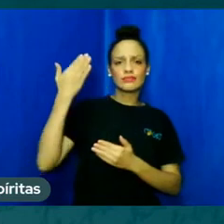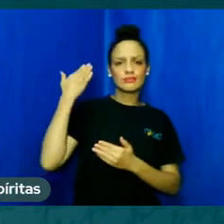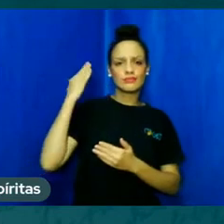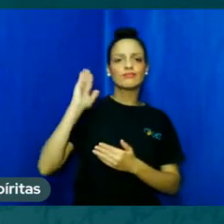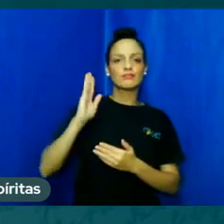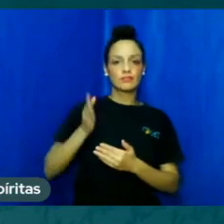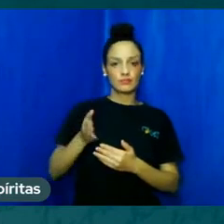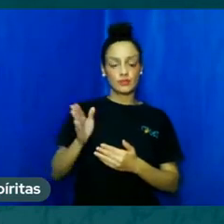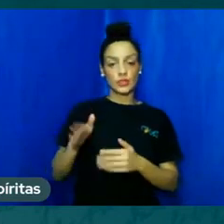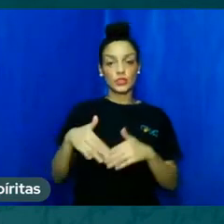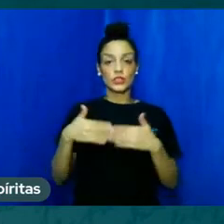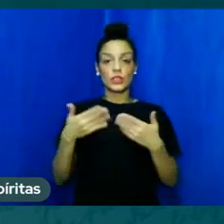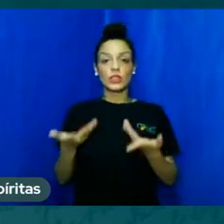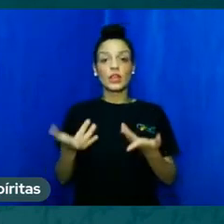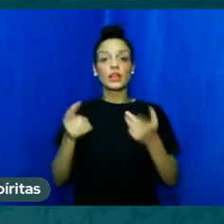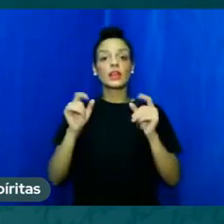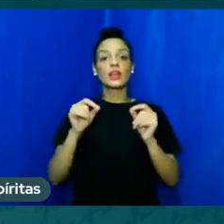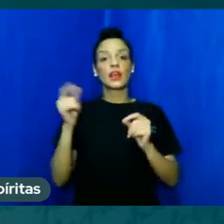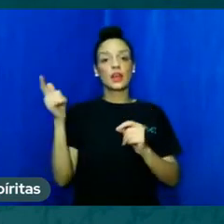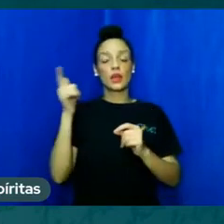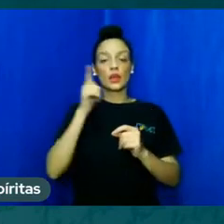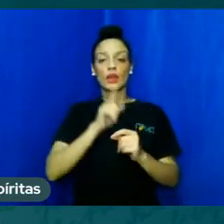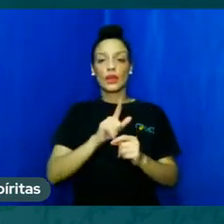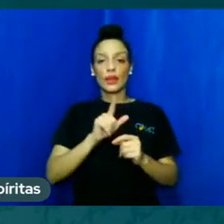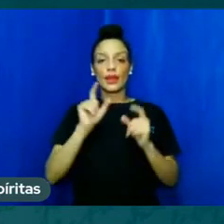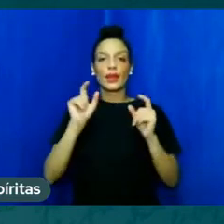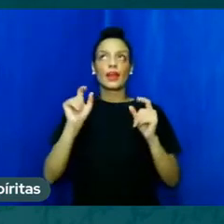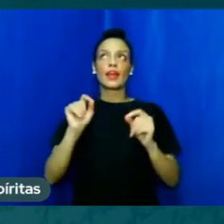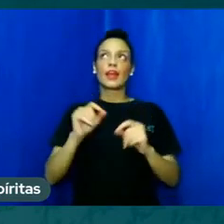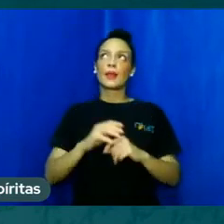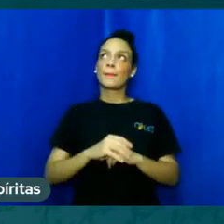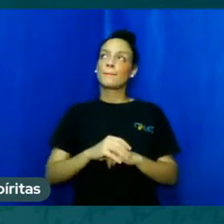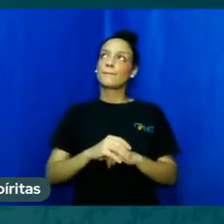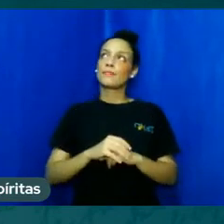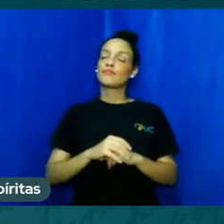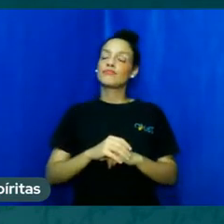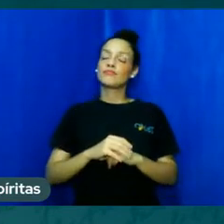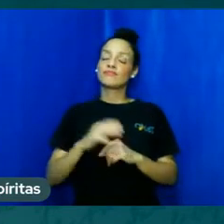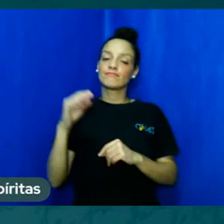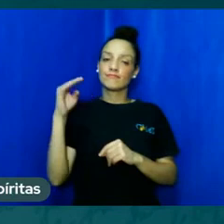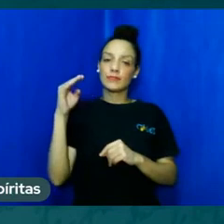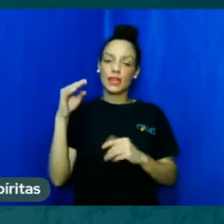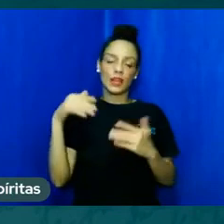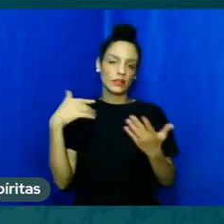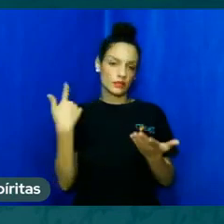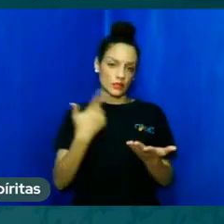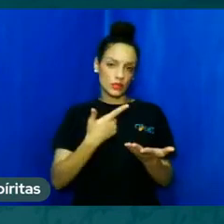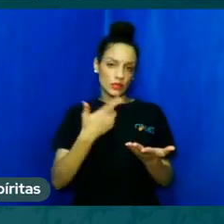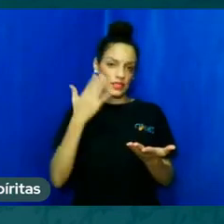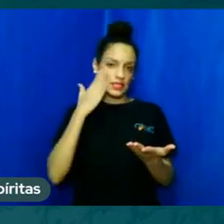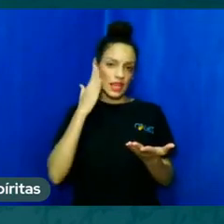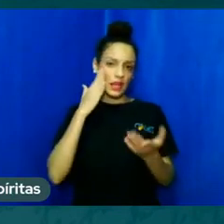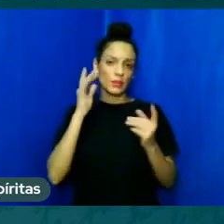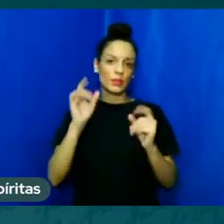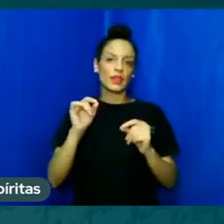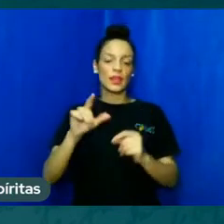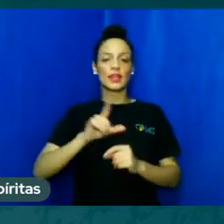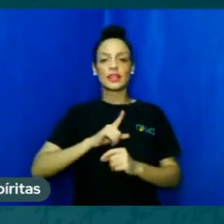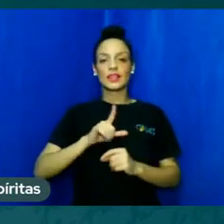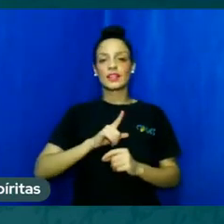fechando talvez a ideia mais poética, nós temos uma fala do compositor